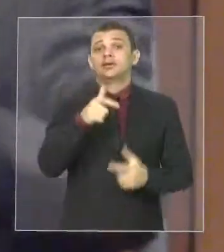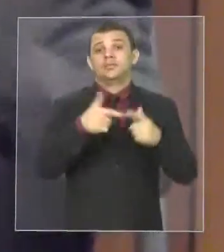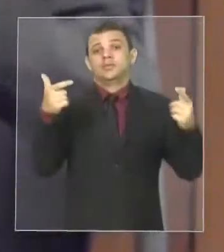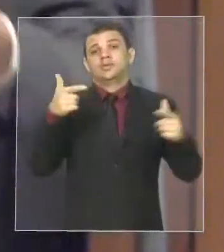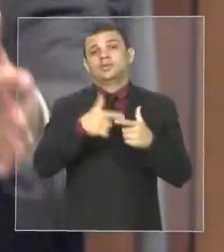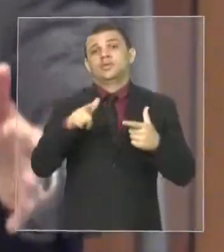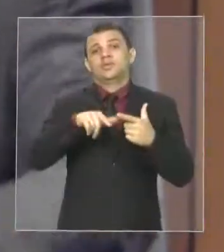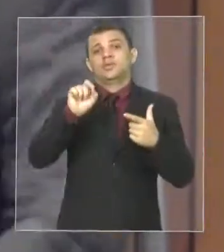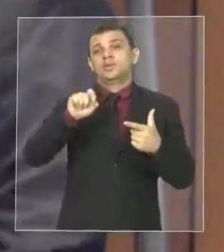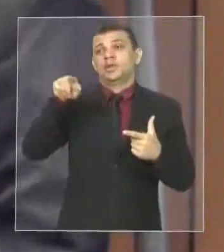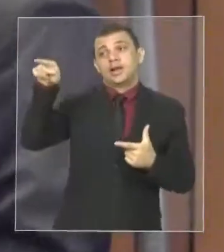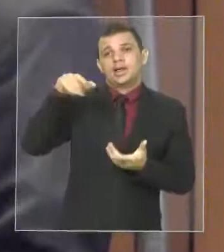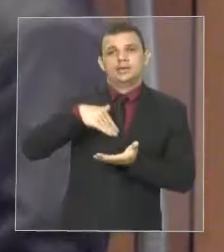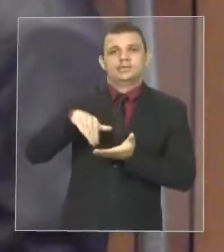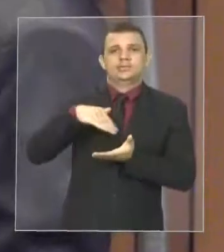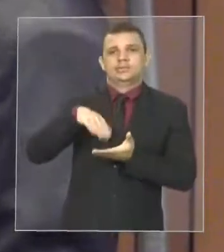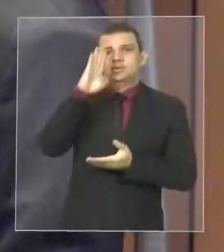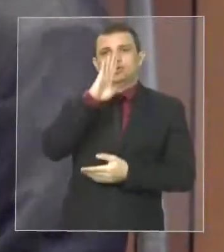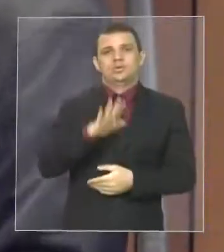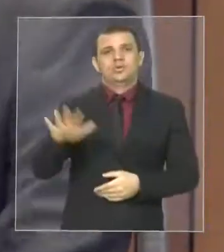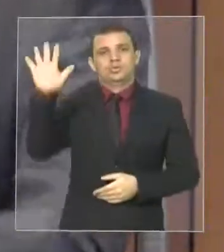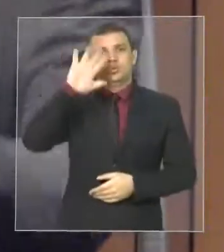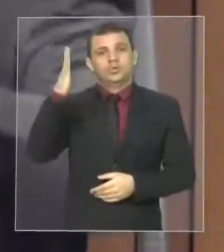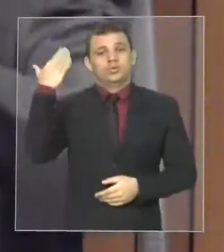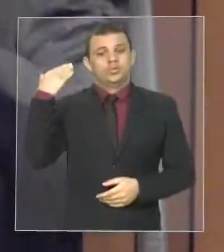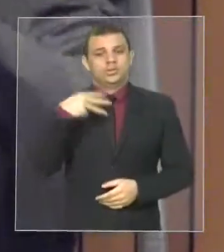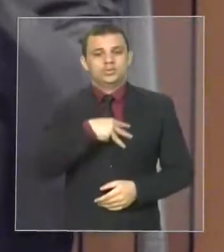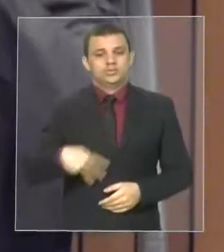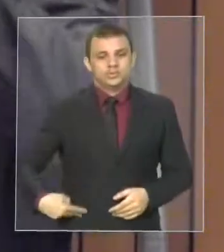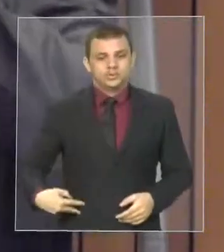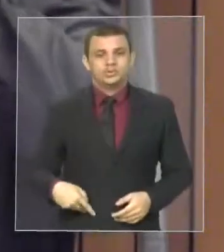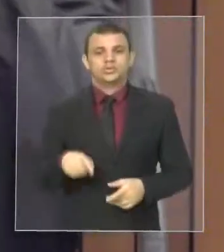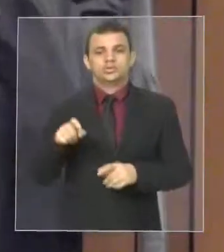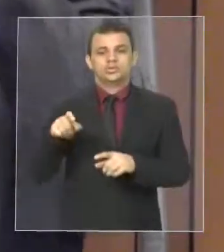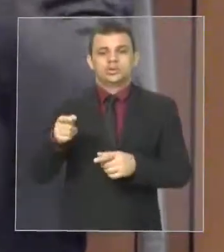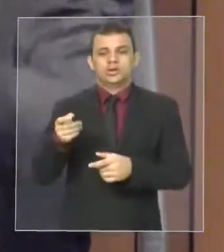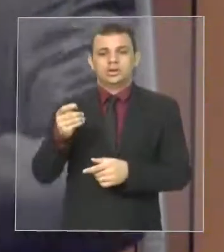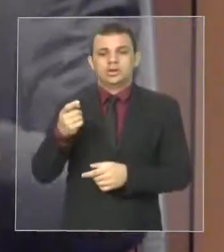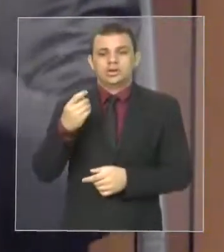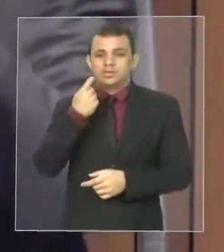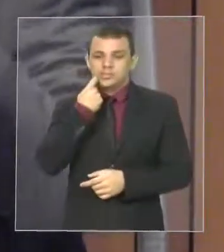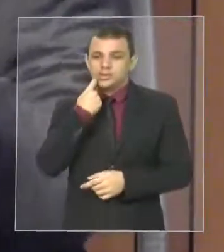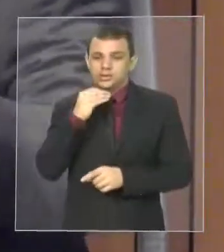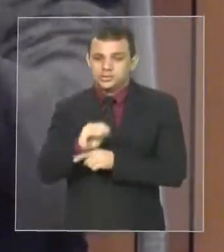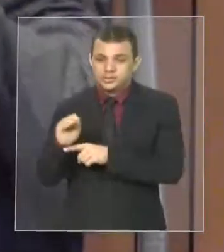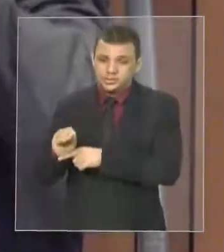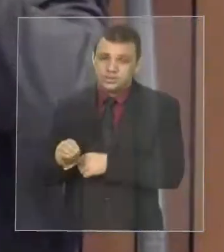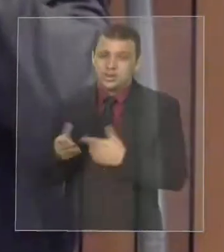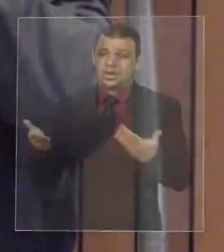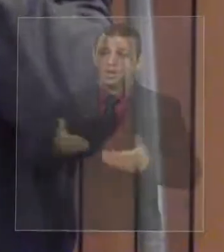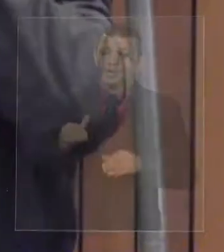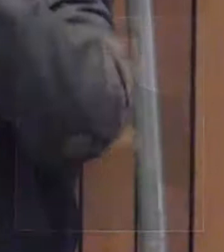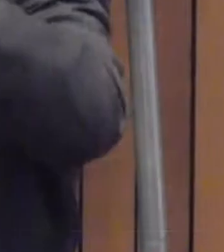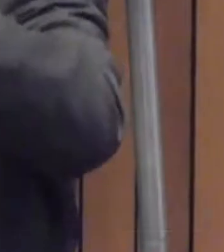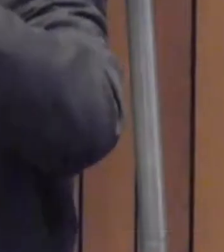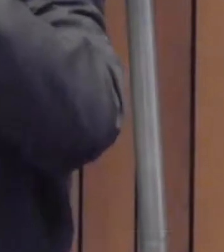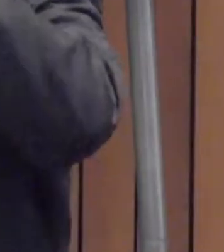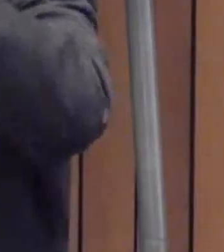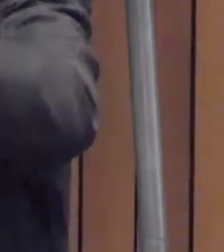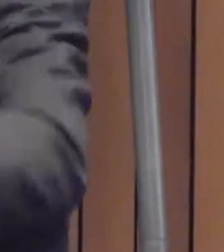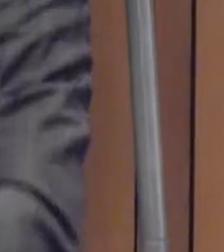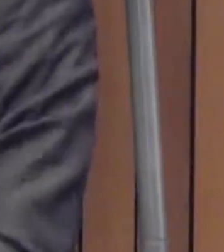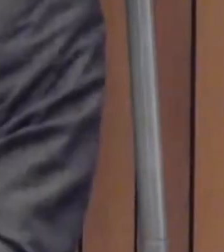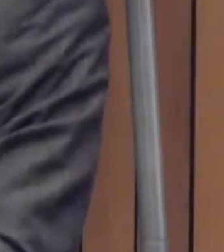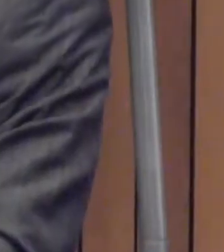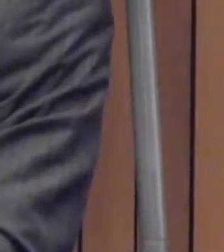que antes estava na agricultura, agora está no indústrio de comércio, e que já tem uma perspectiva até o final deste mês, o mês de setembro,